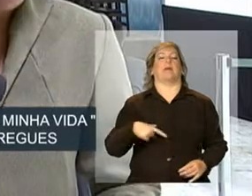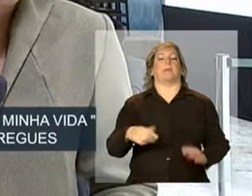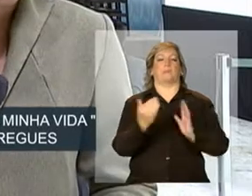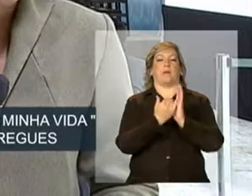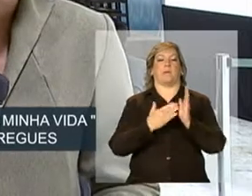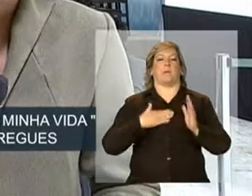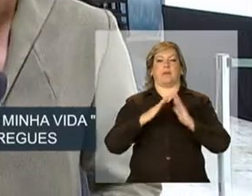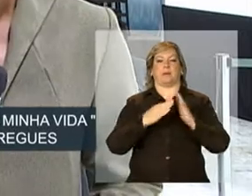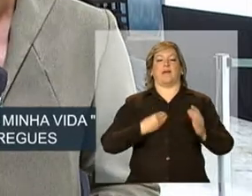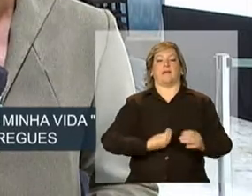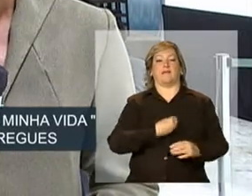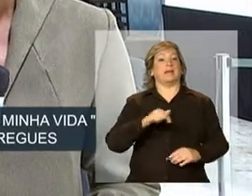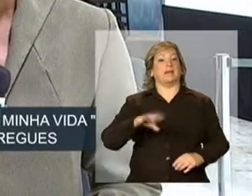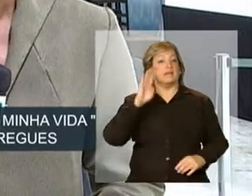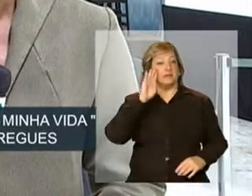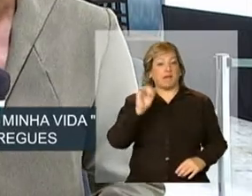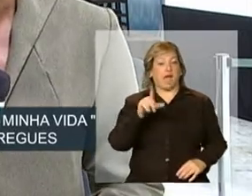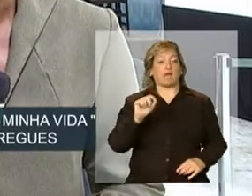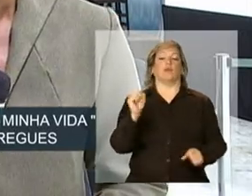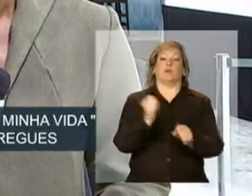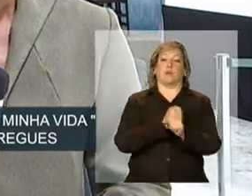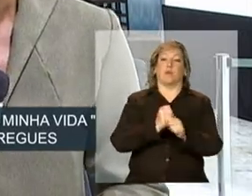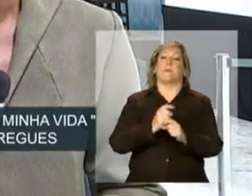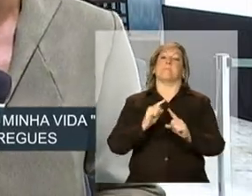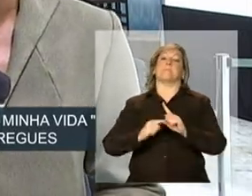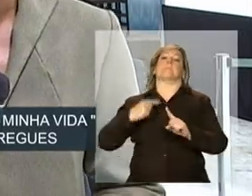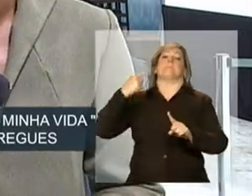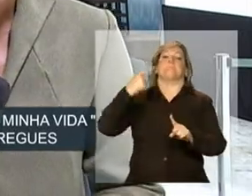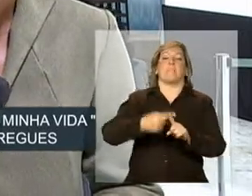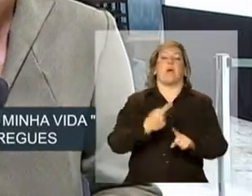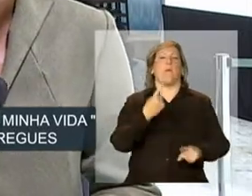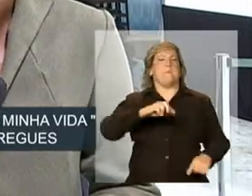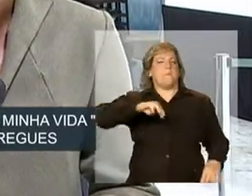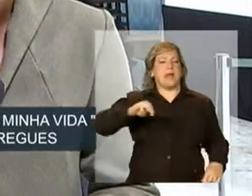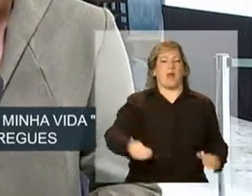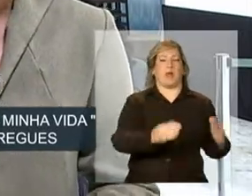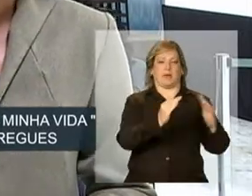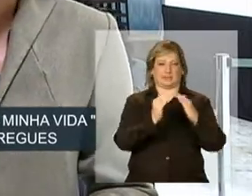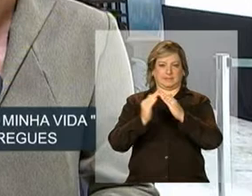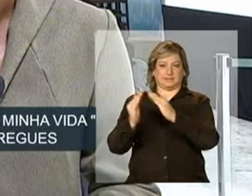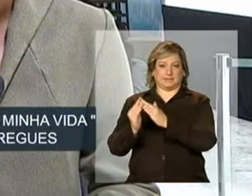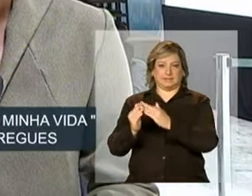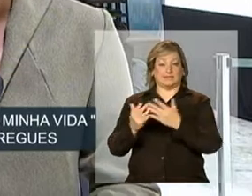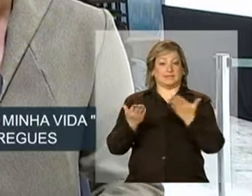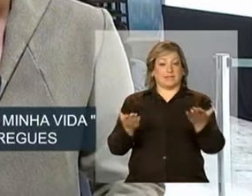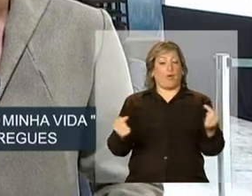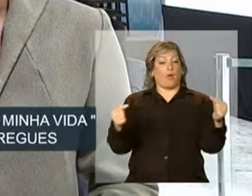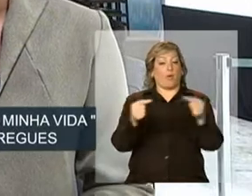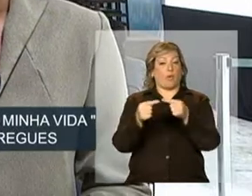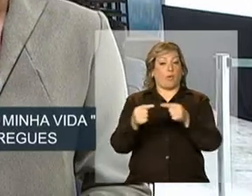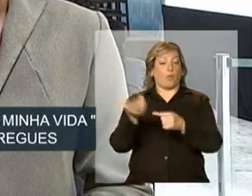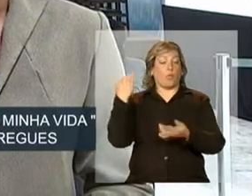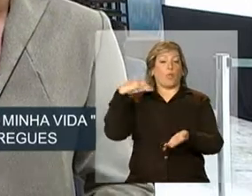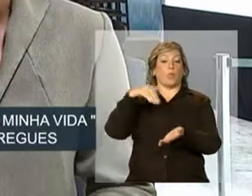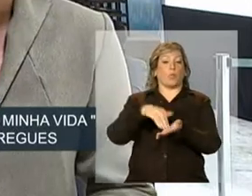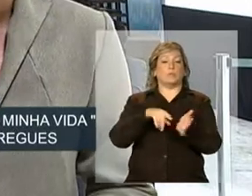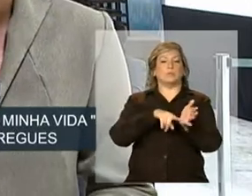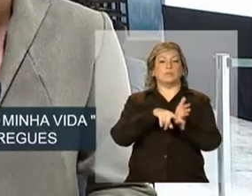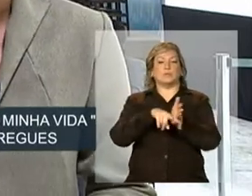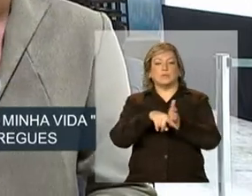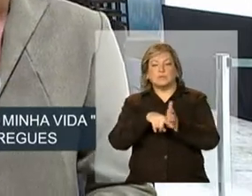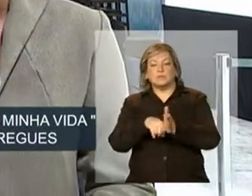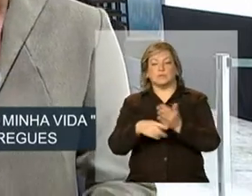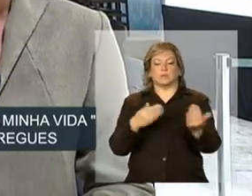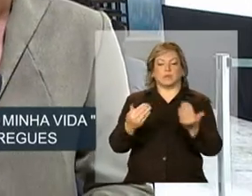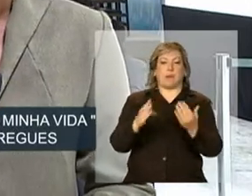Vida e o objetivo, construir mais um milhão de moradias. E, de acordo com o último levantamento, o último